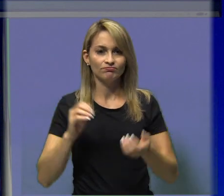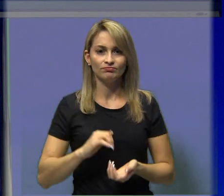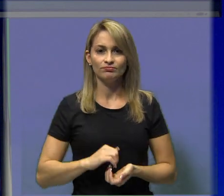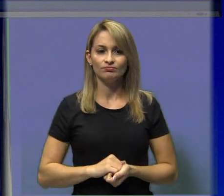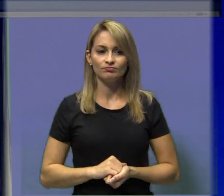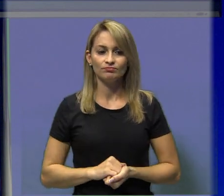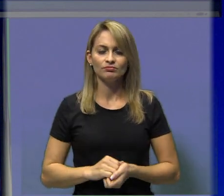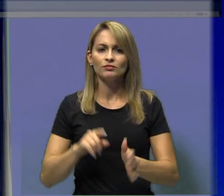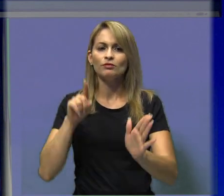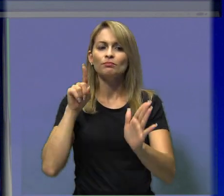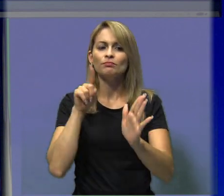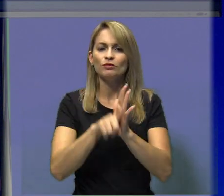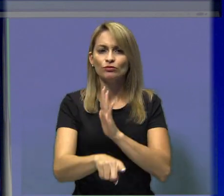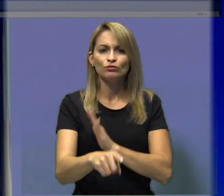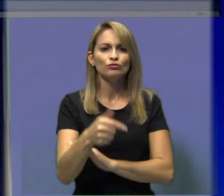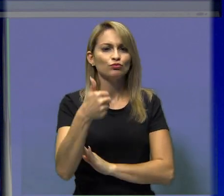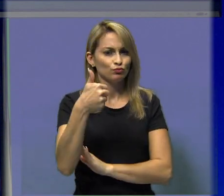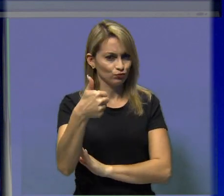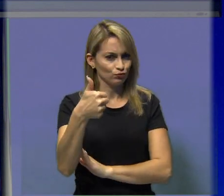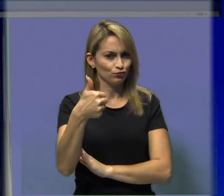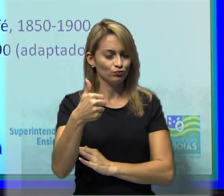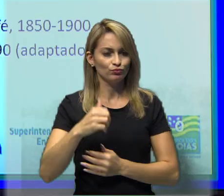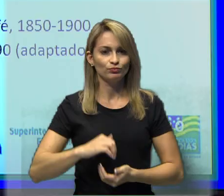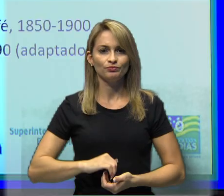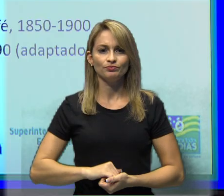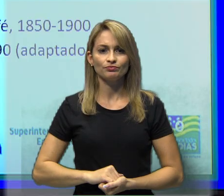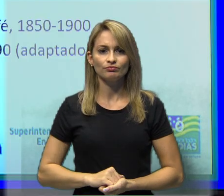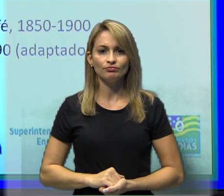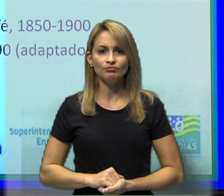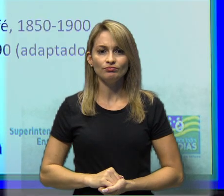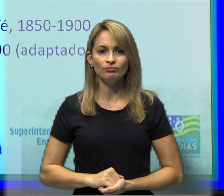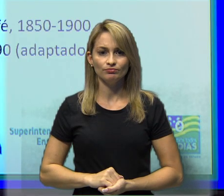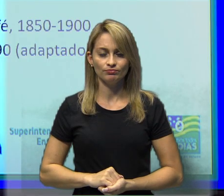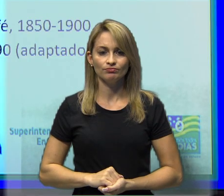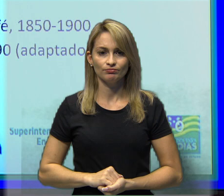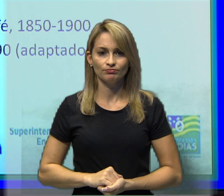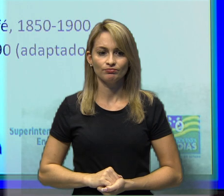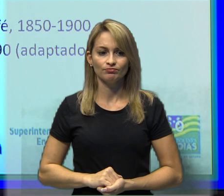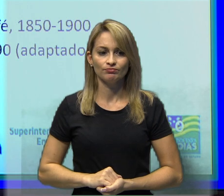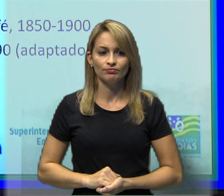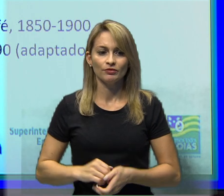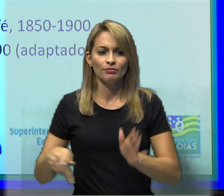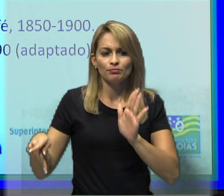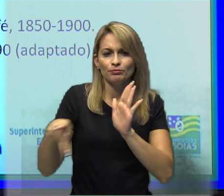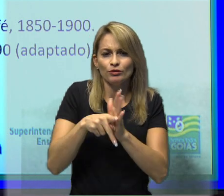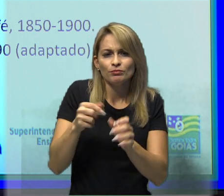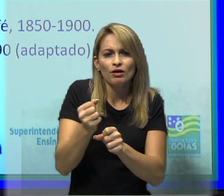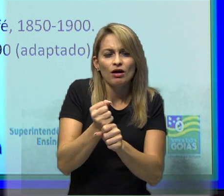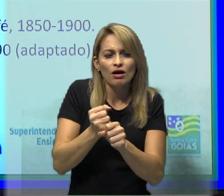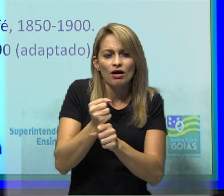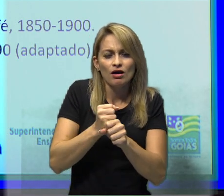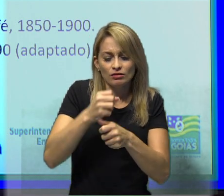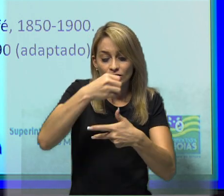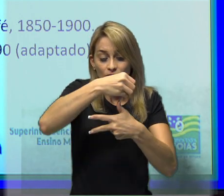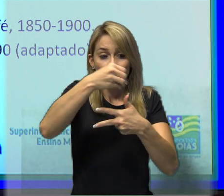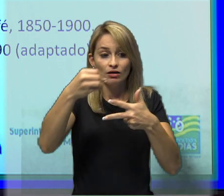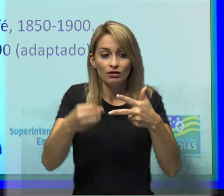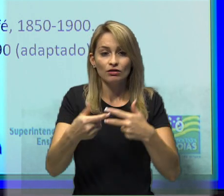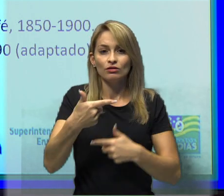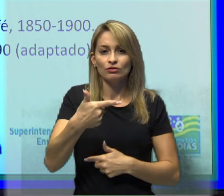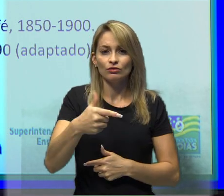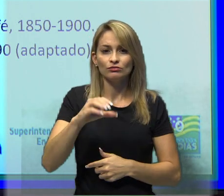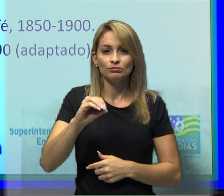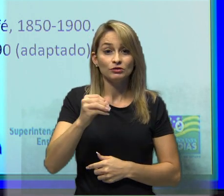Então vamos lá, vamos para a questão 1. A questão 1, ela é uma questão do Enem de 2016,